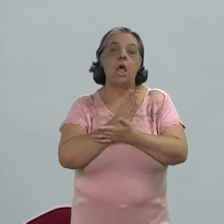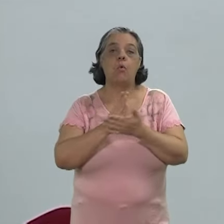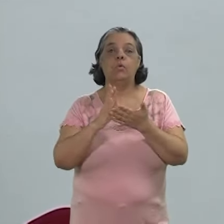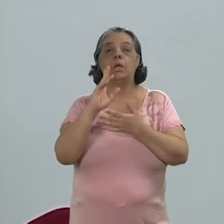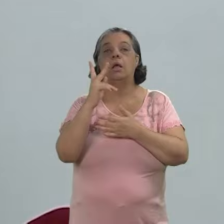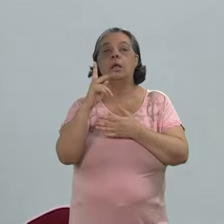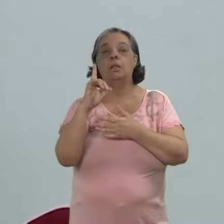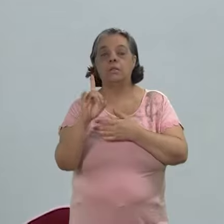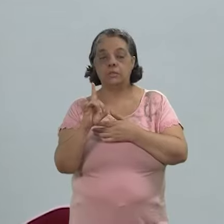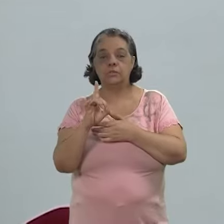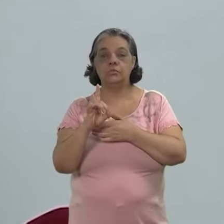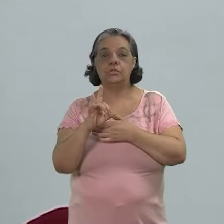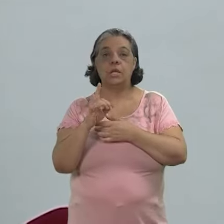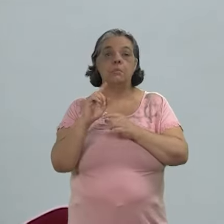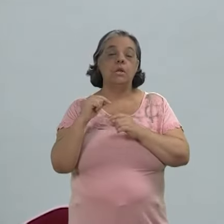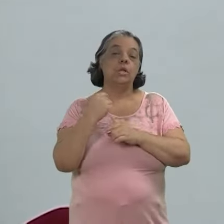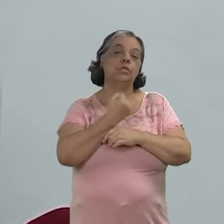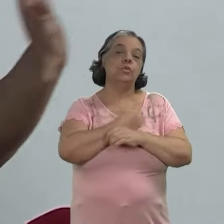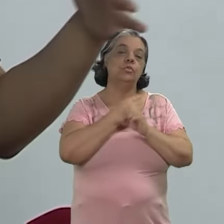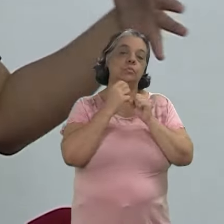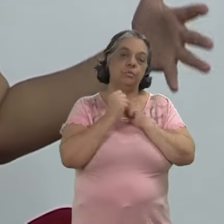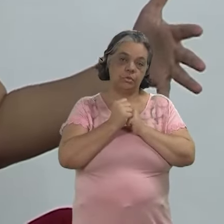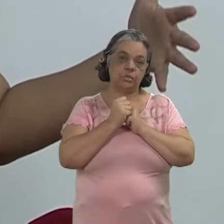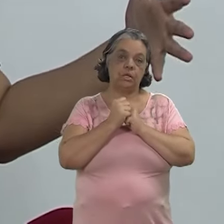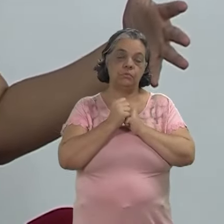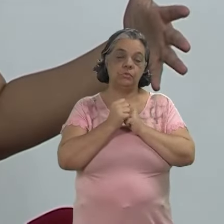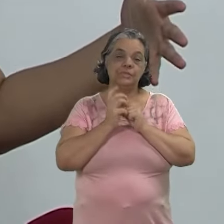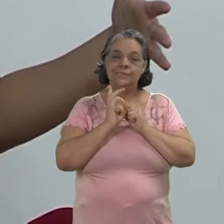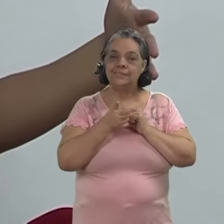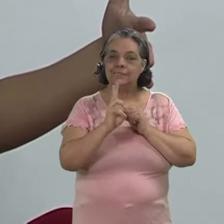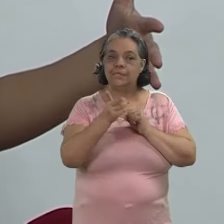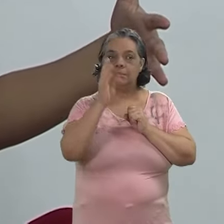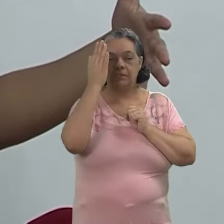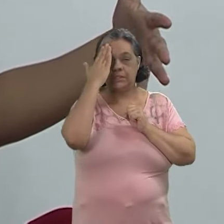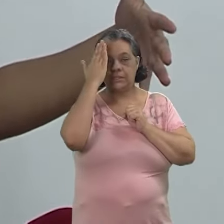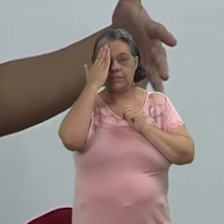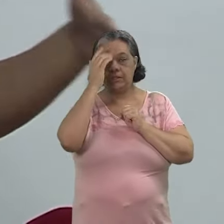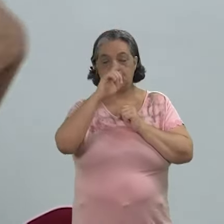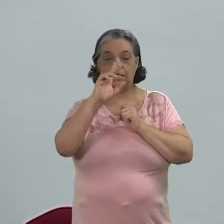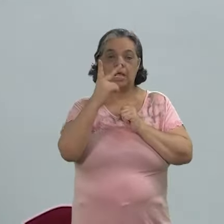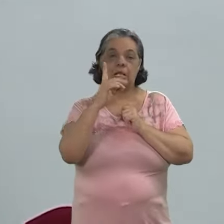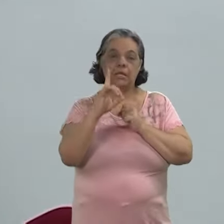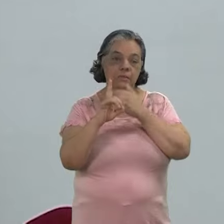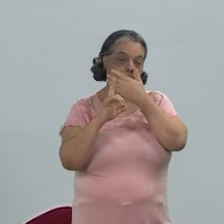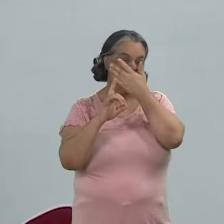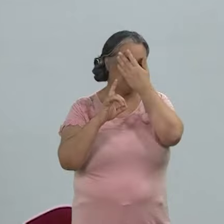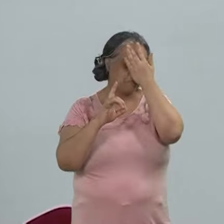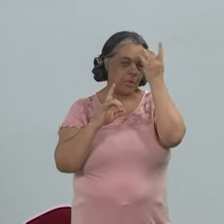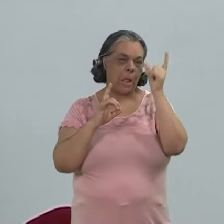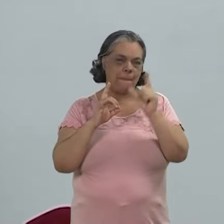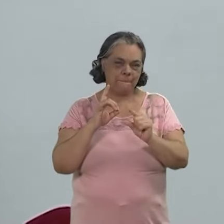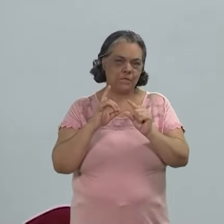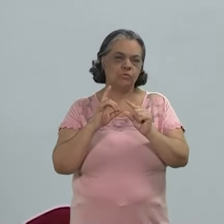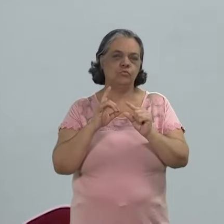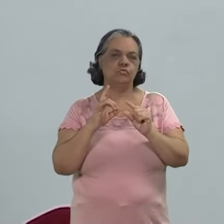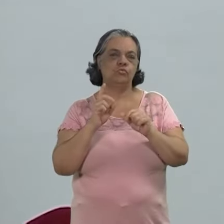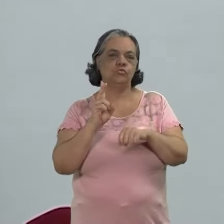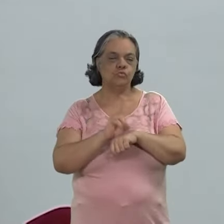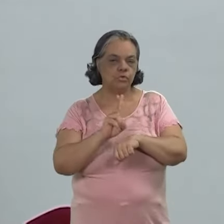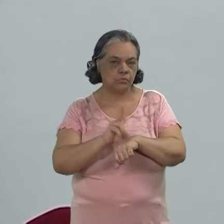tem alguns HDs para a gente poder pulverizar entendendo sempre que esses HDs são menos